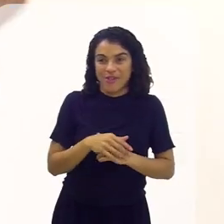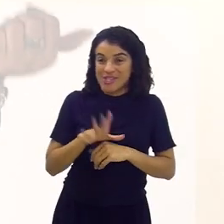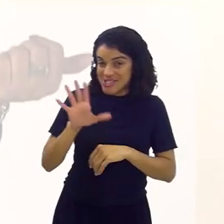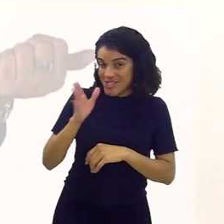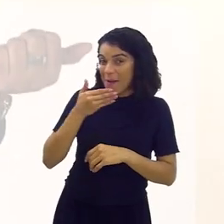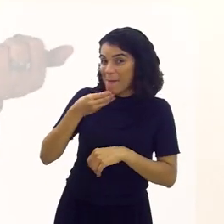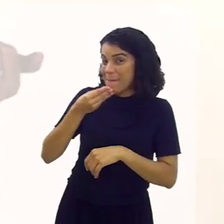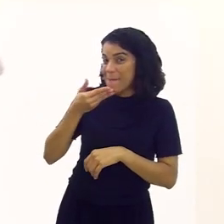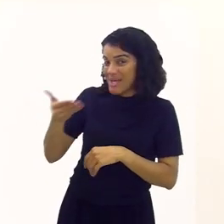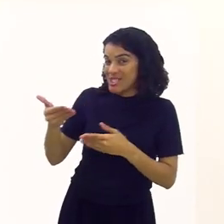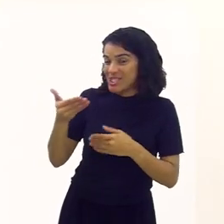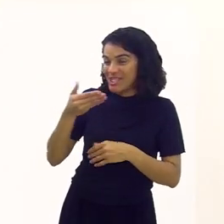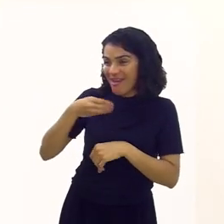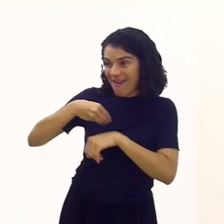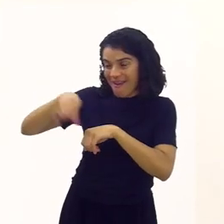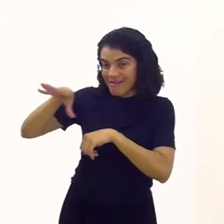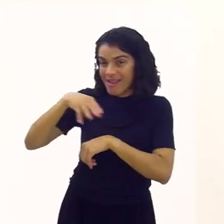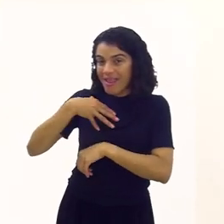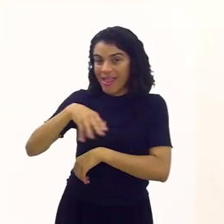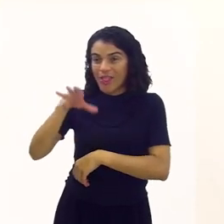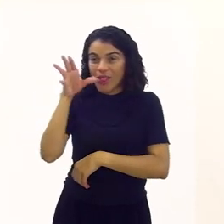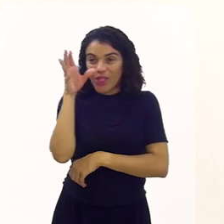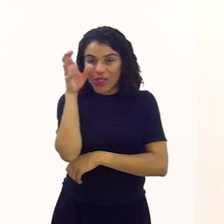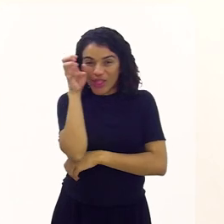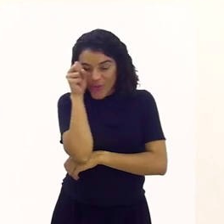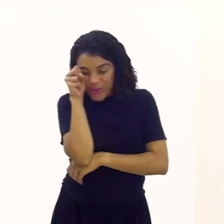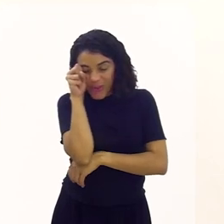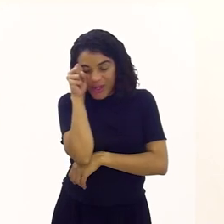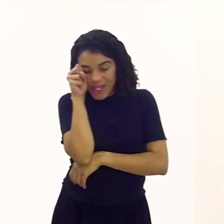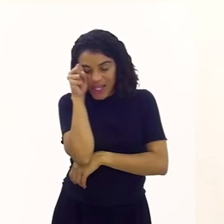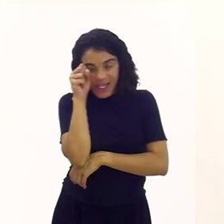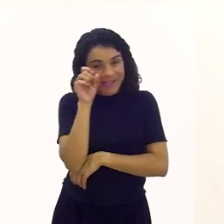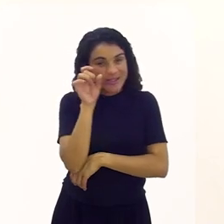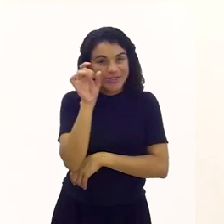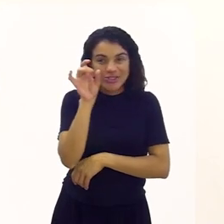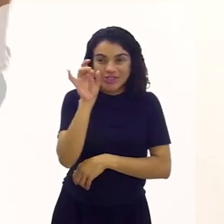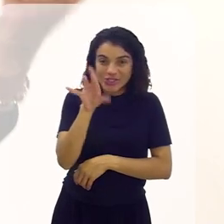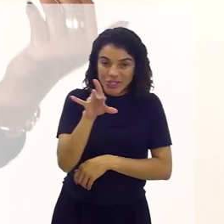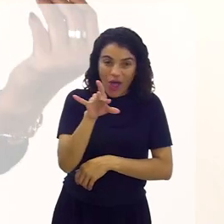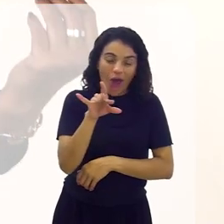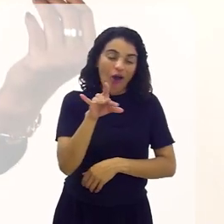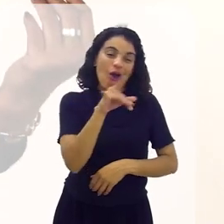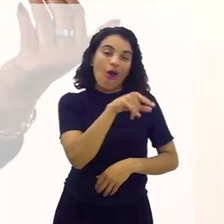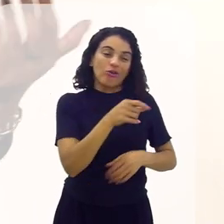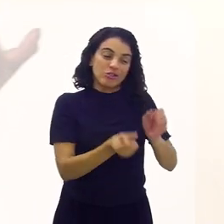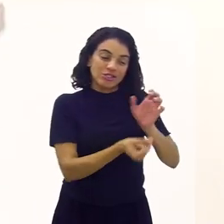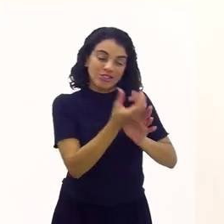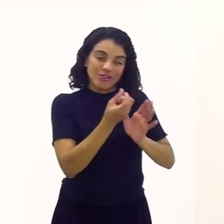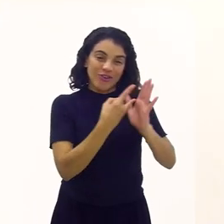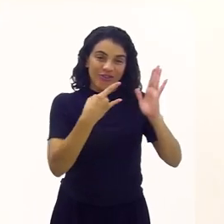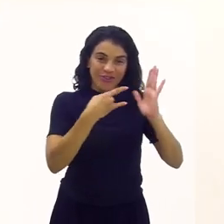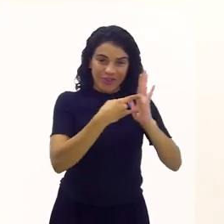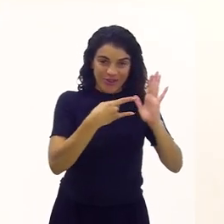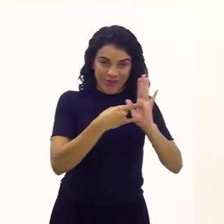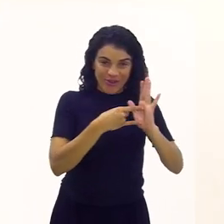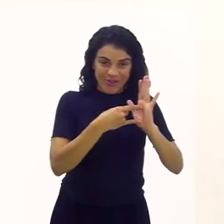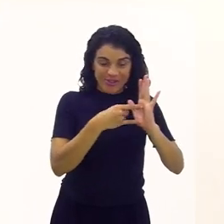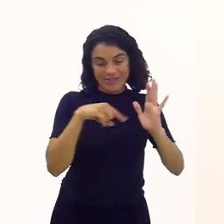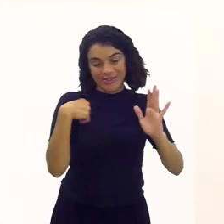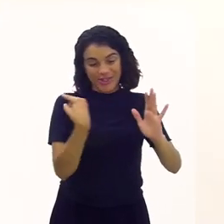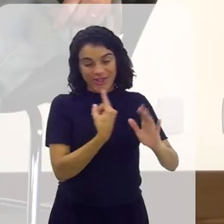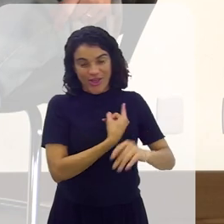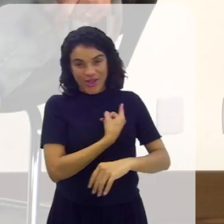vocês, que eu já mandei avisar, que dormir só vai dormir os desenvolvedores e nós.